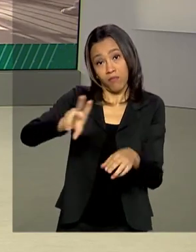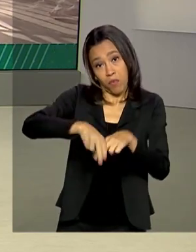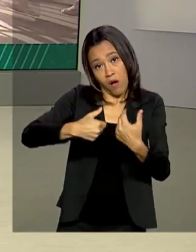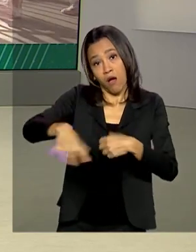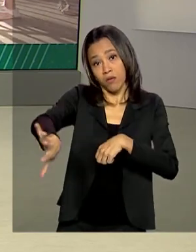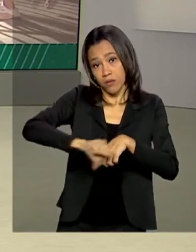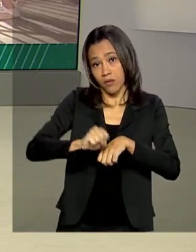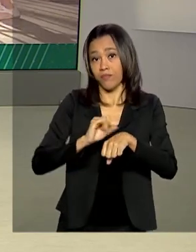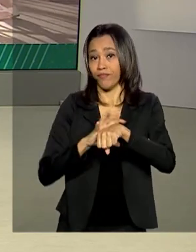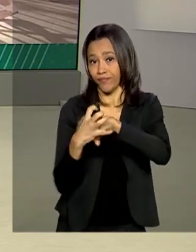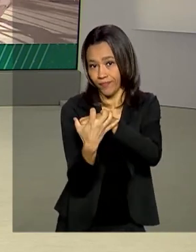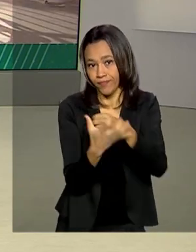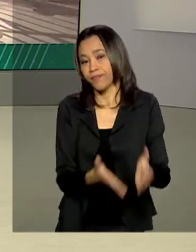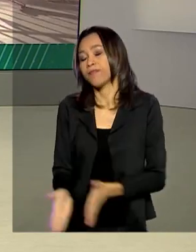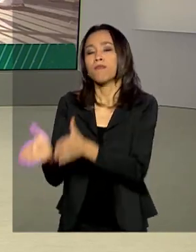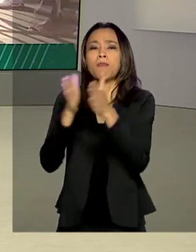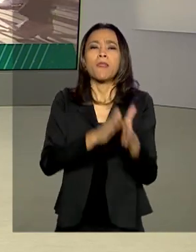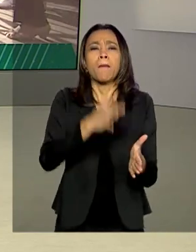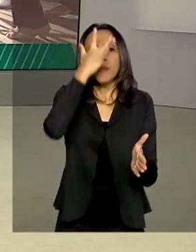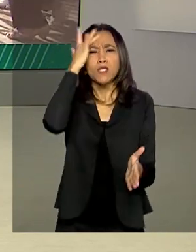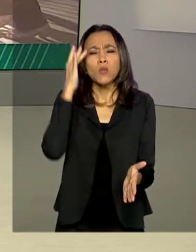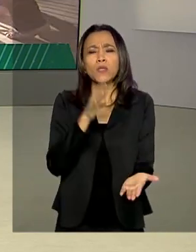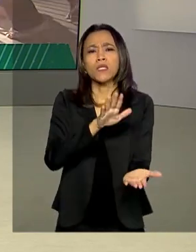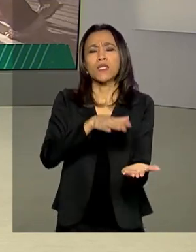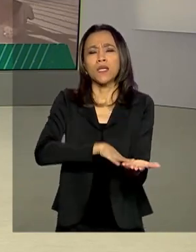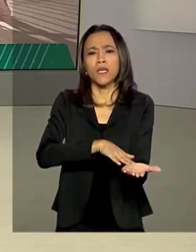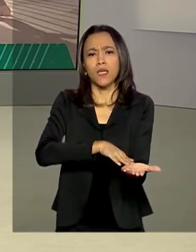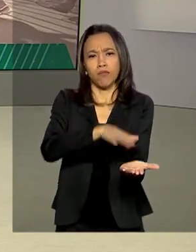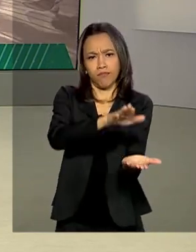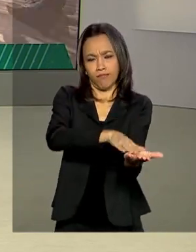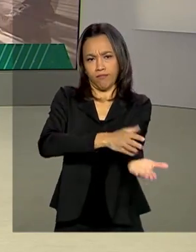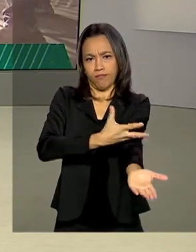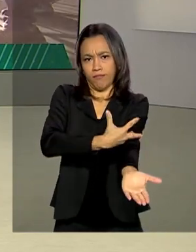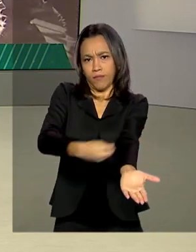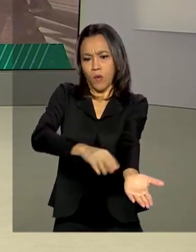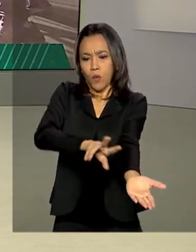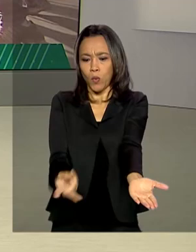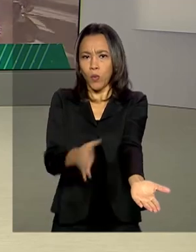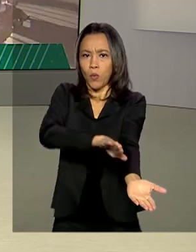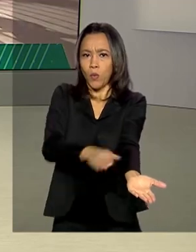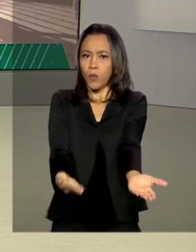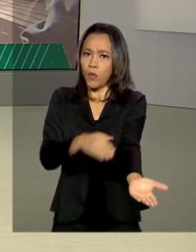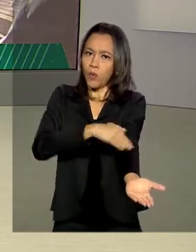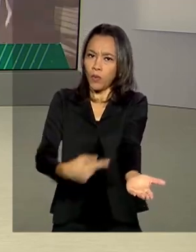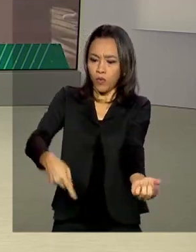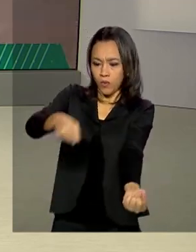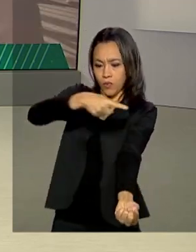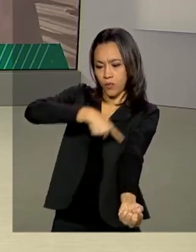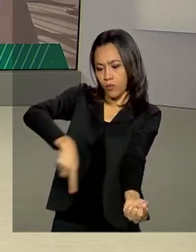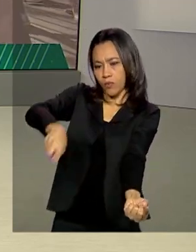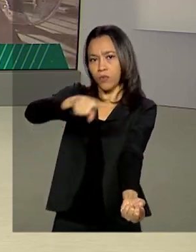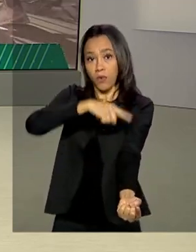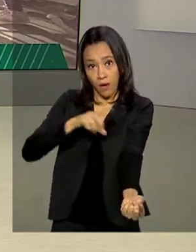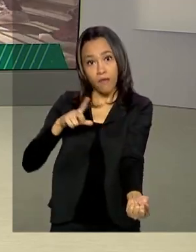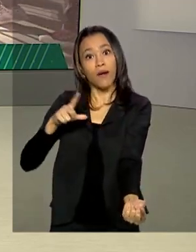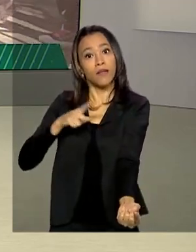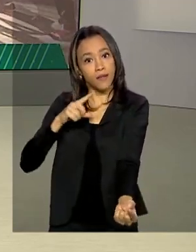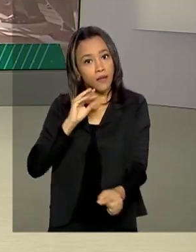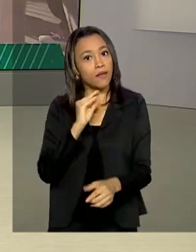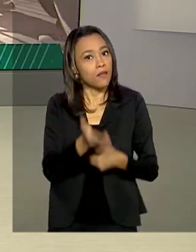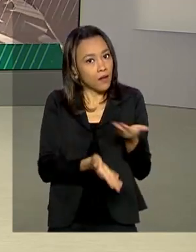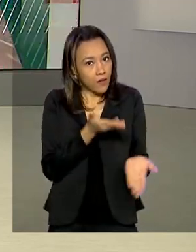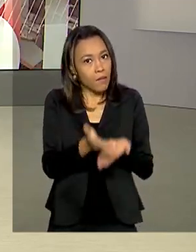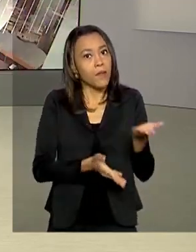E pacientes de hemodiálise com suspeita ou confirmação de coronavírus terão tratamento garantido durante a